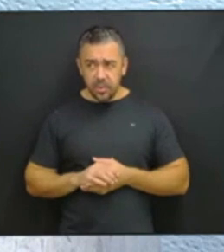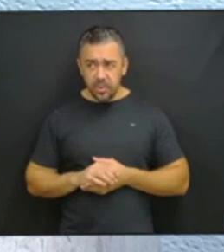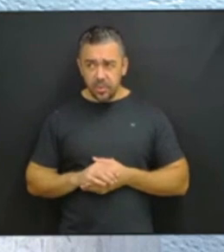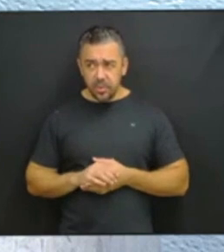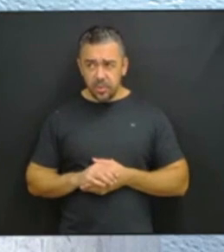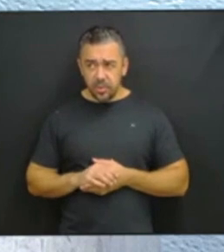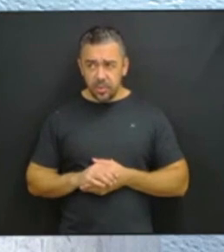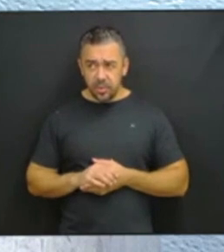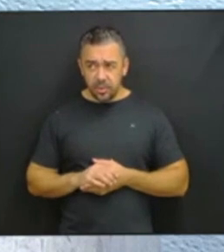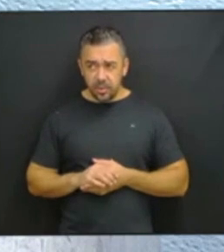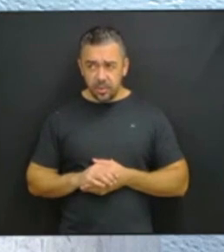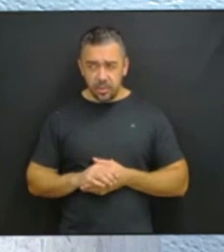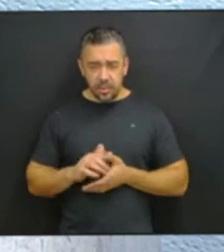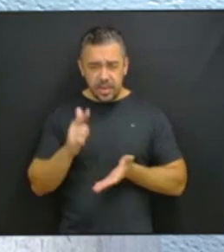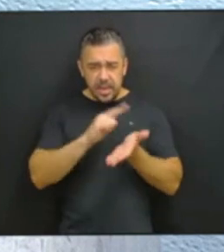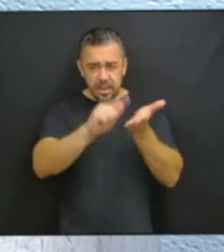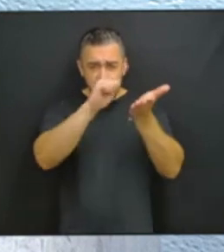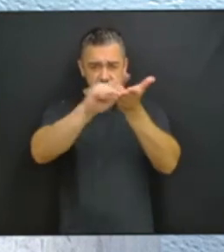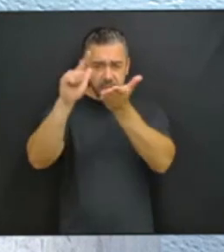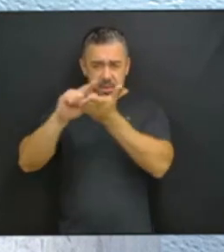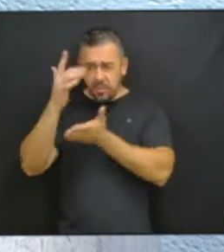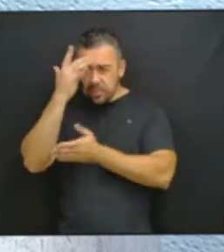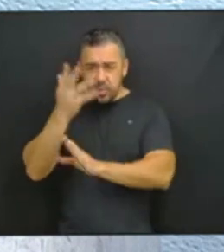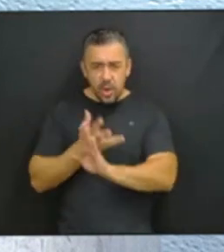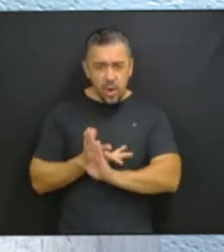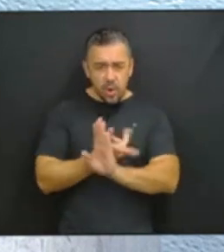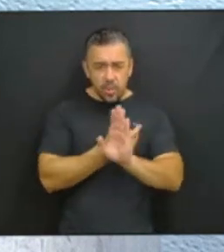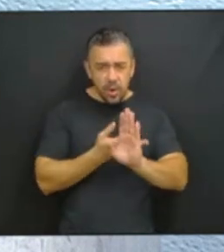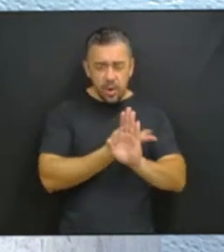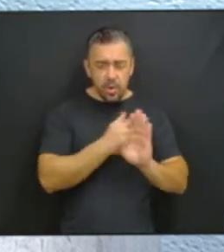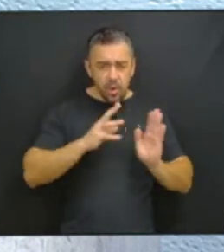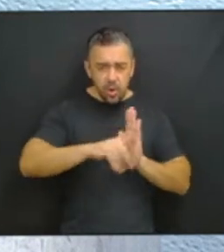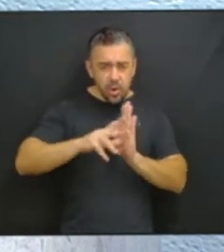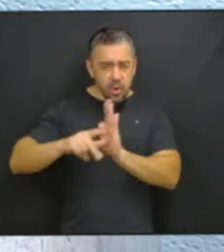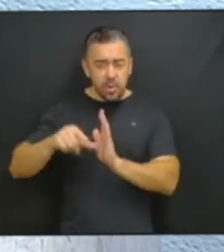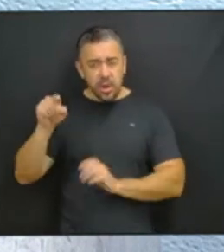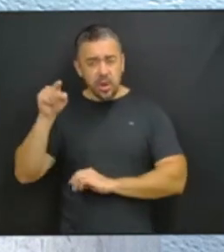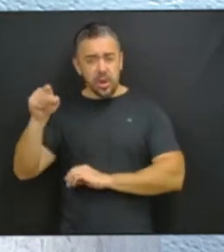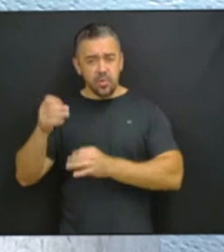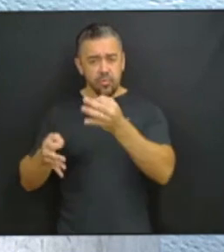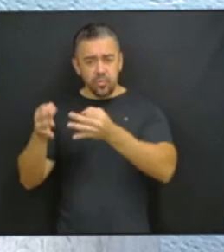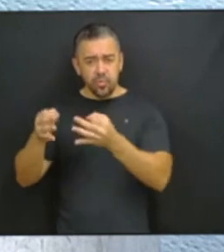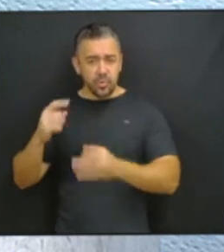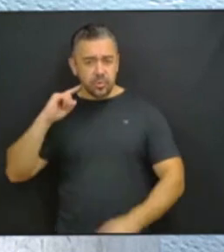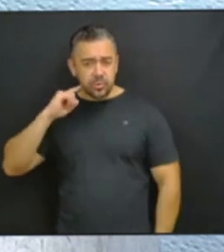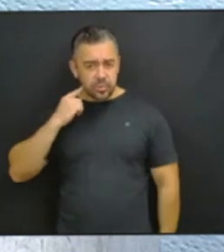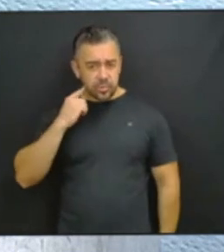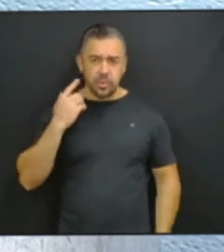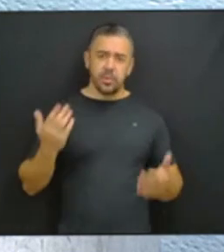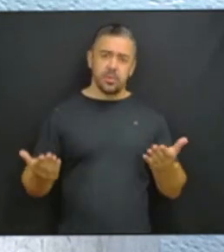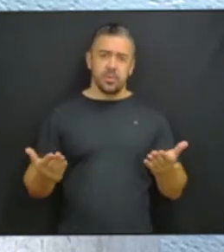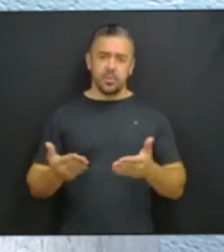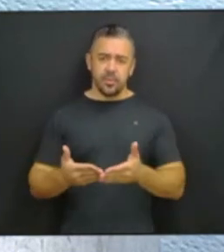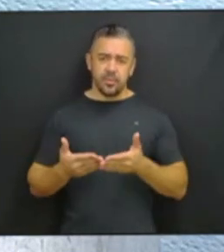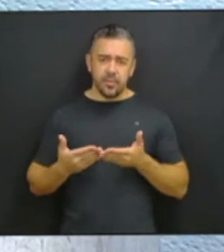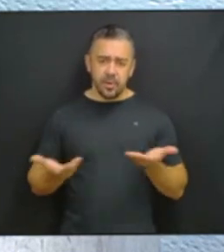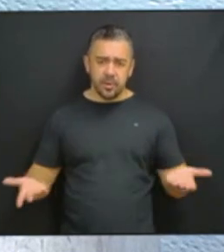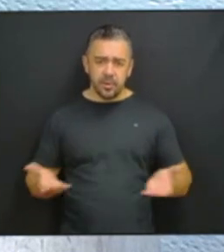De que são limpos os corruptos e sujo é o procurador? Façam-me o favor.